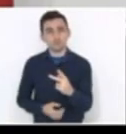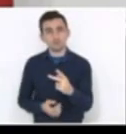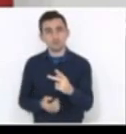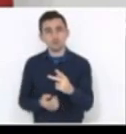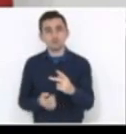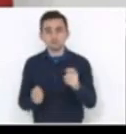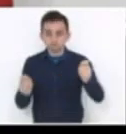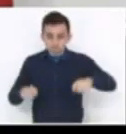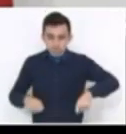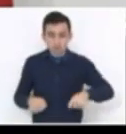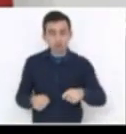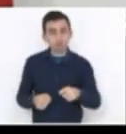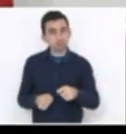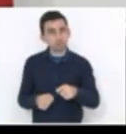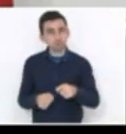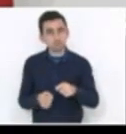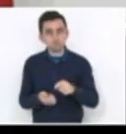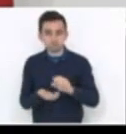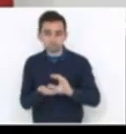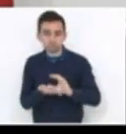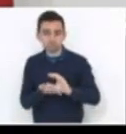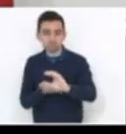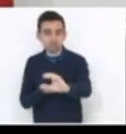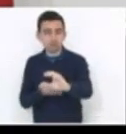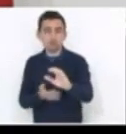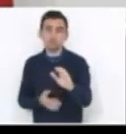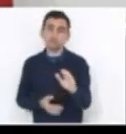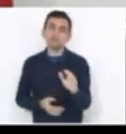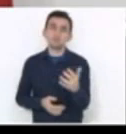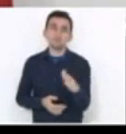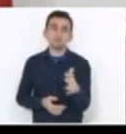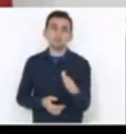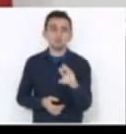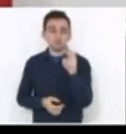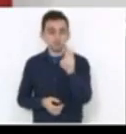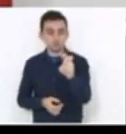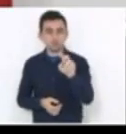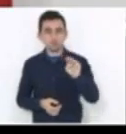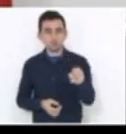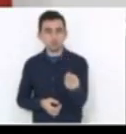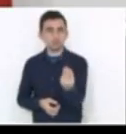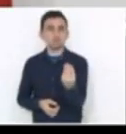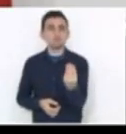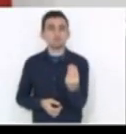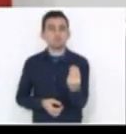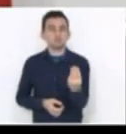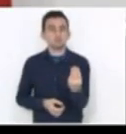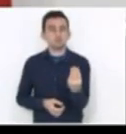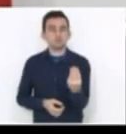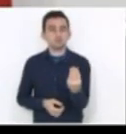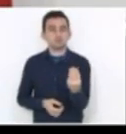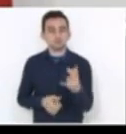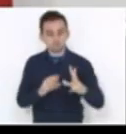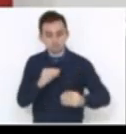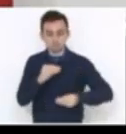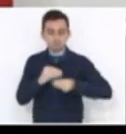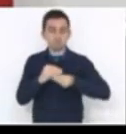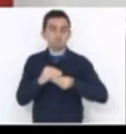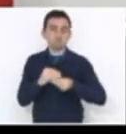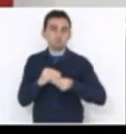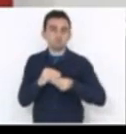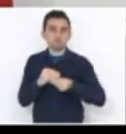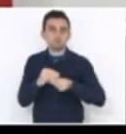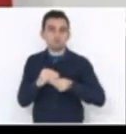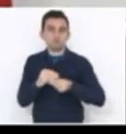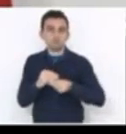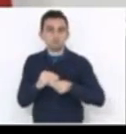recomendar um valor de aproximadamente 5 milhões de reais em emendas que vão